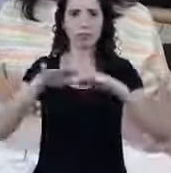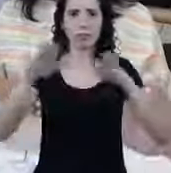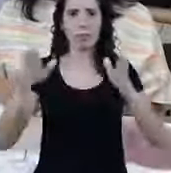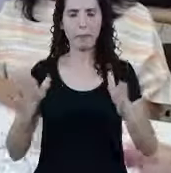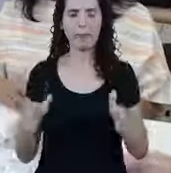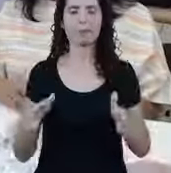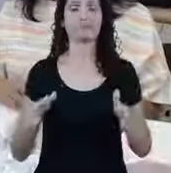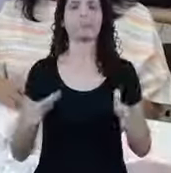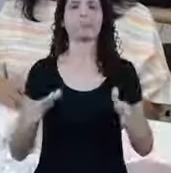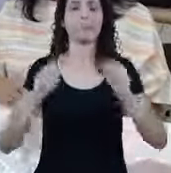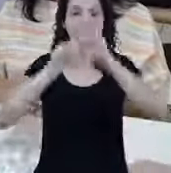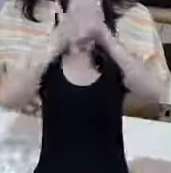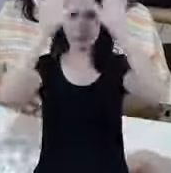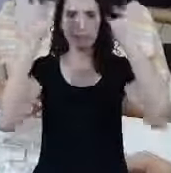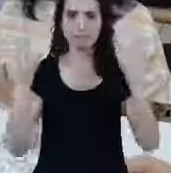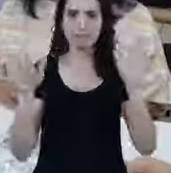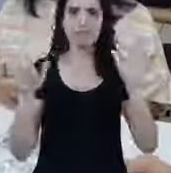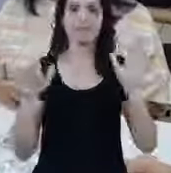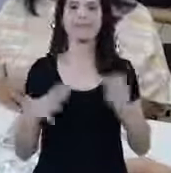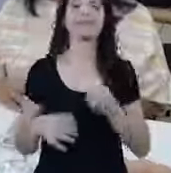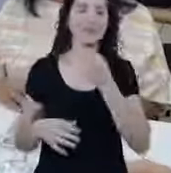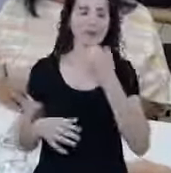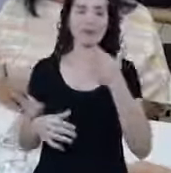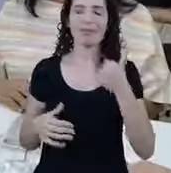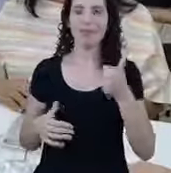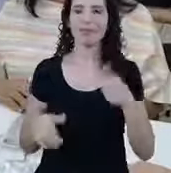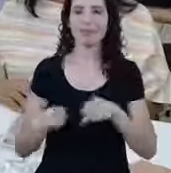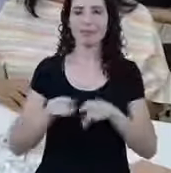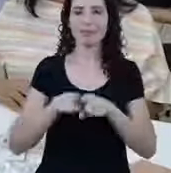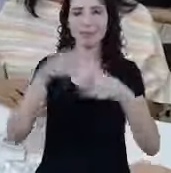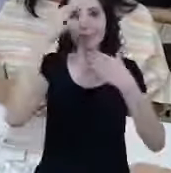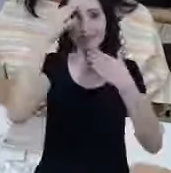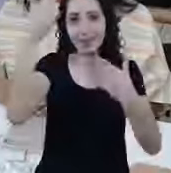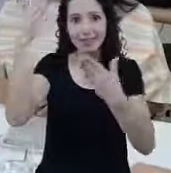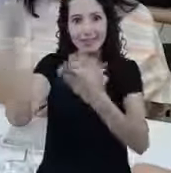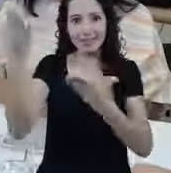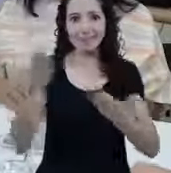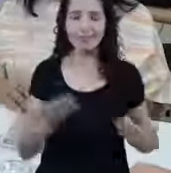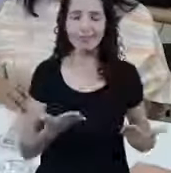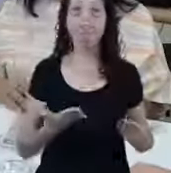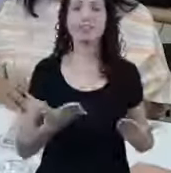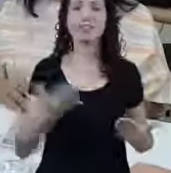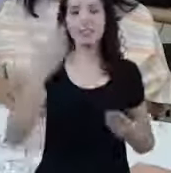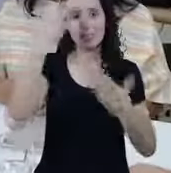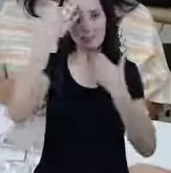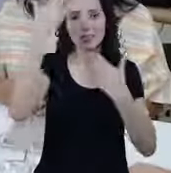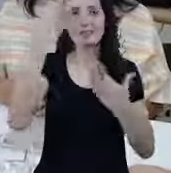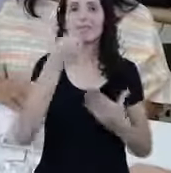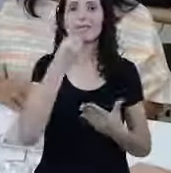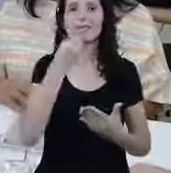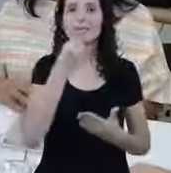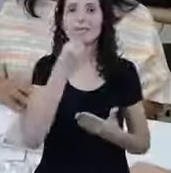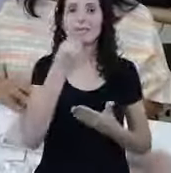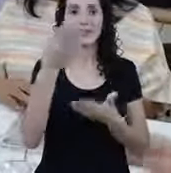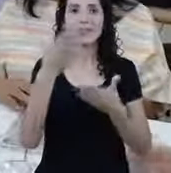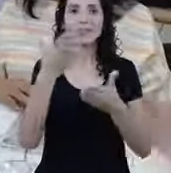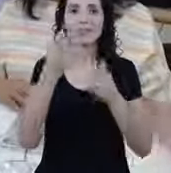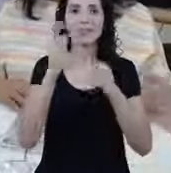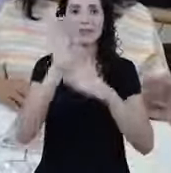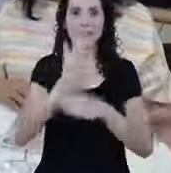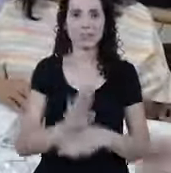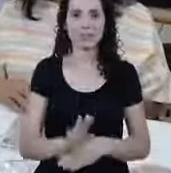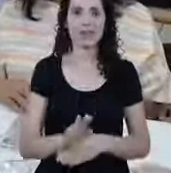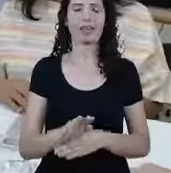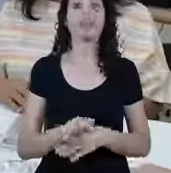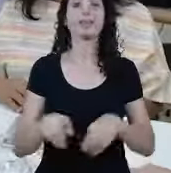esclarecer Tudo bem com você? Tudo bem, tudo bem Obrigado pelo convite, agradeço a oportunidade, espero contribuir com o debate E também